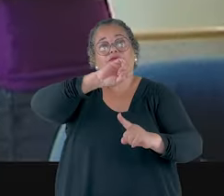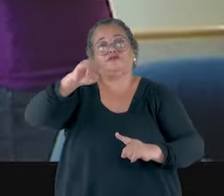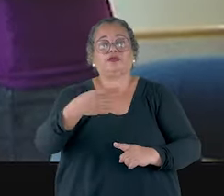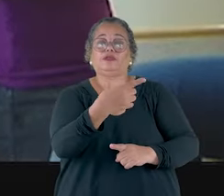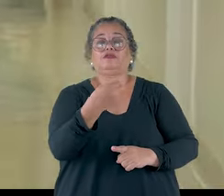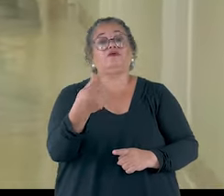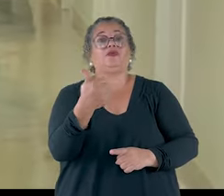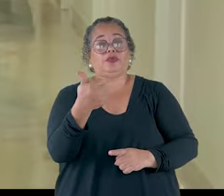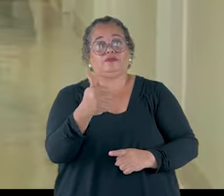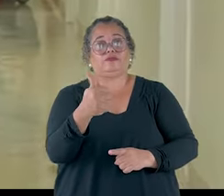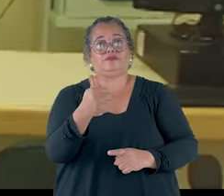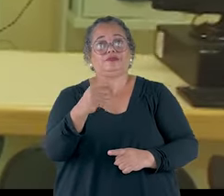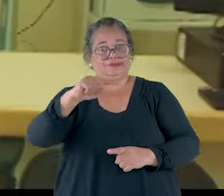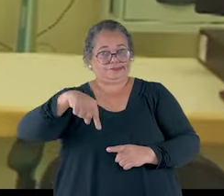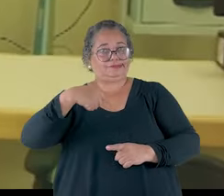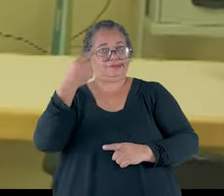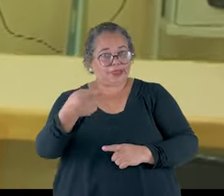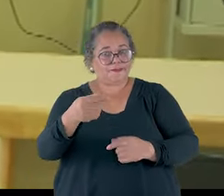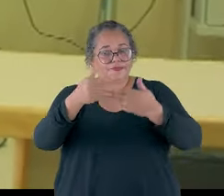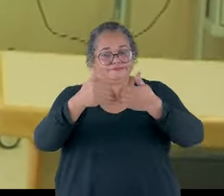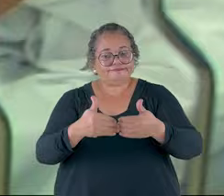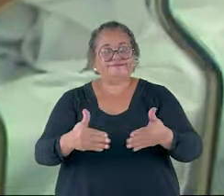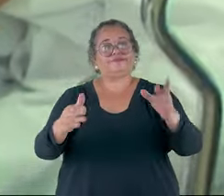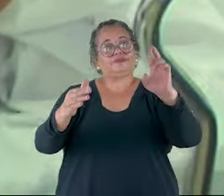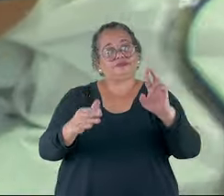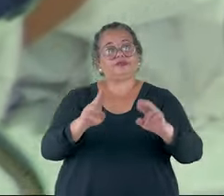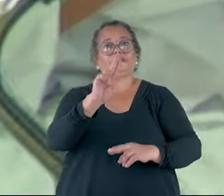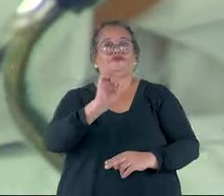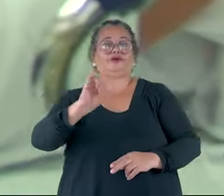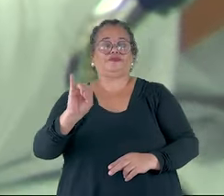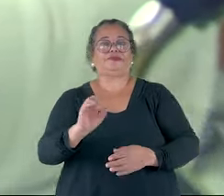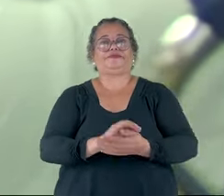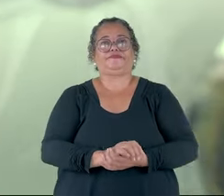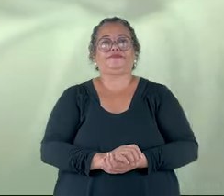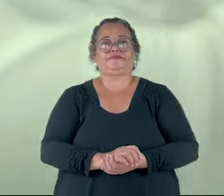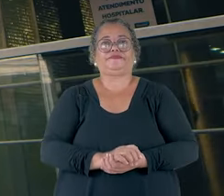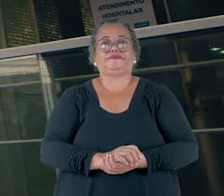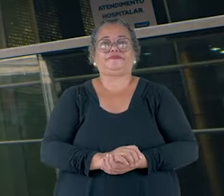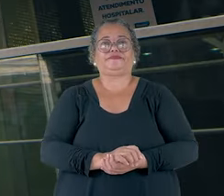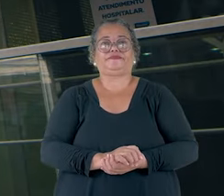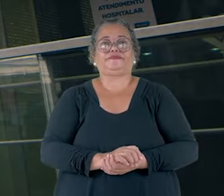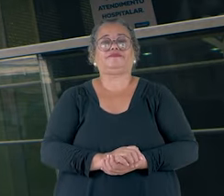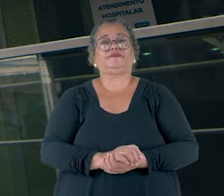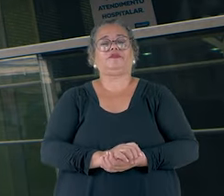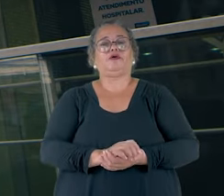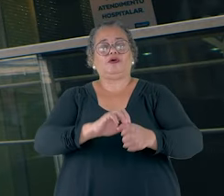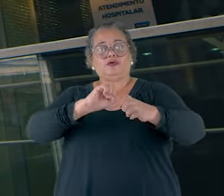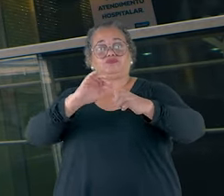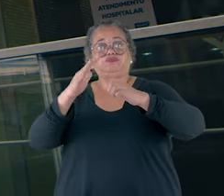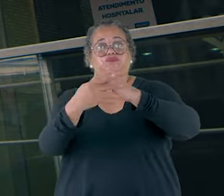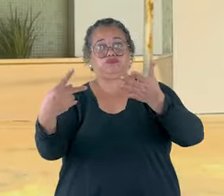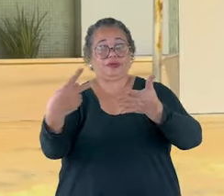de 2011. Poucos meses depois, entrou em funcionamento a maternidade e a UTI. Com a pandemia de